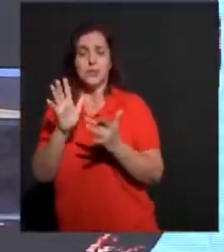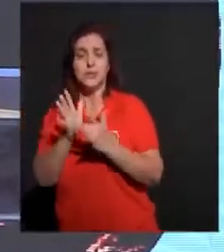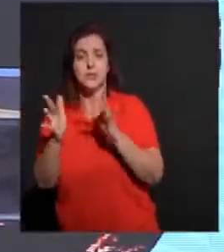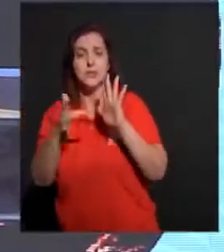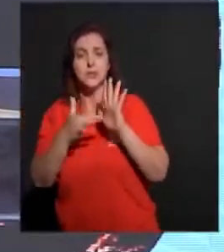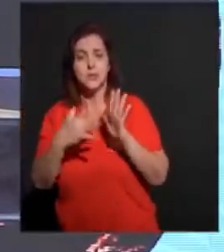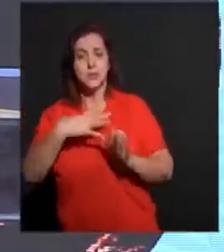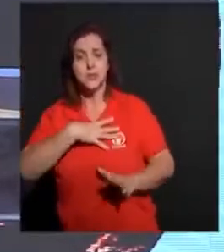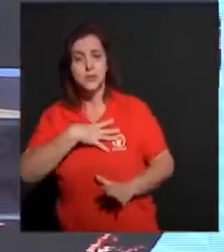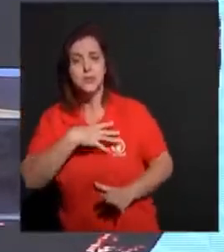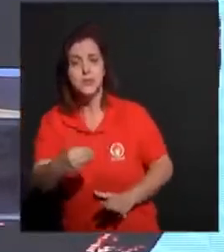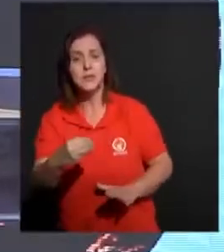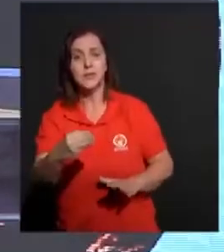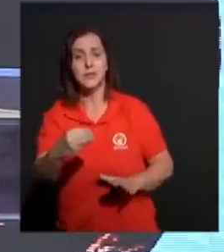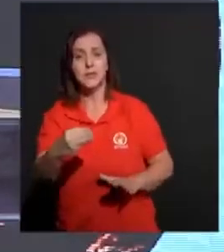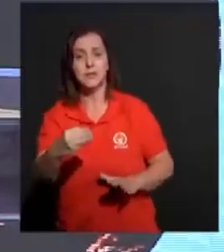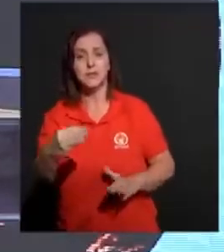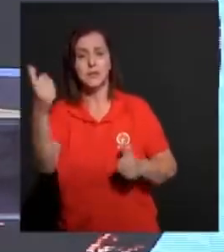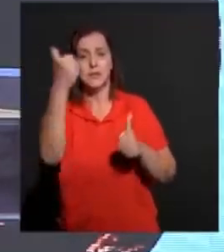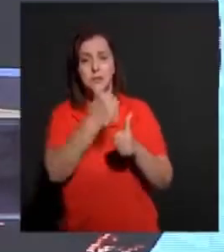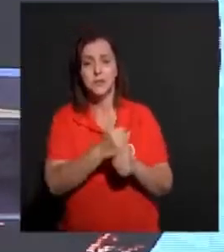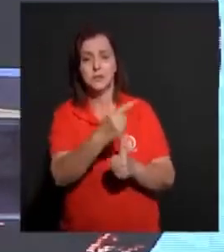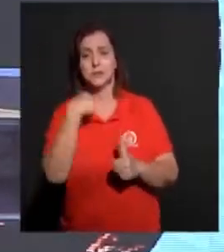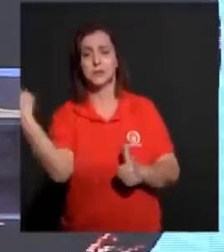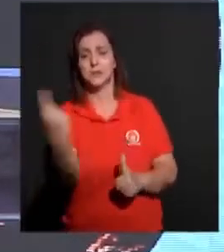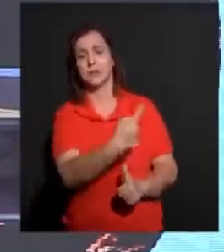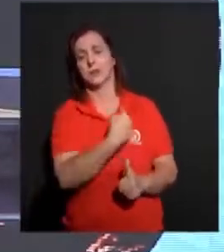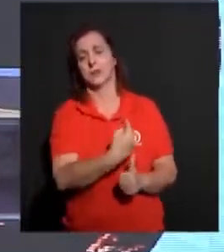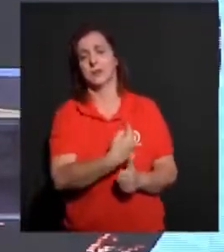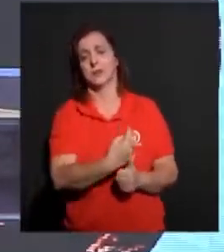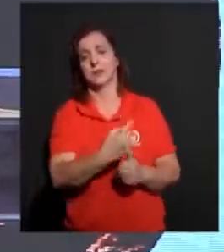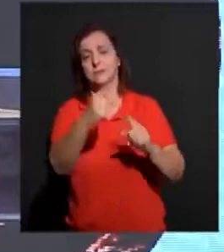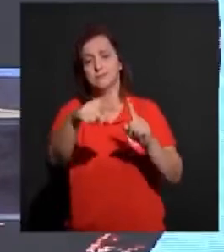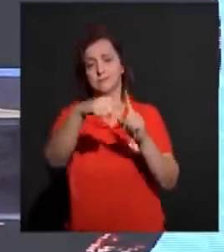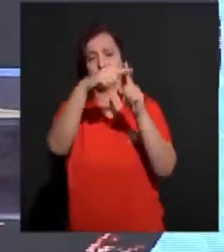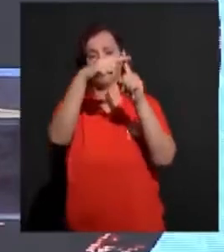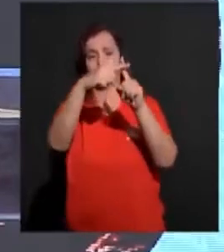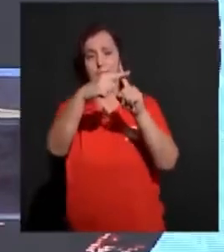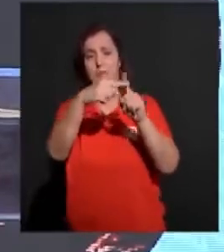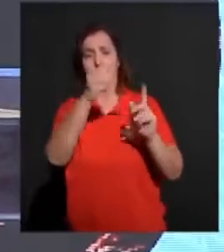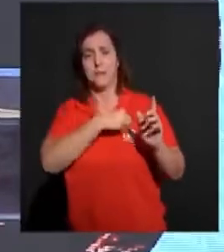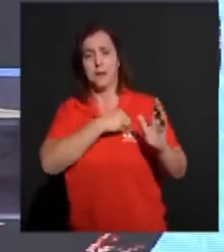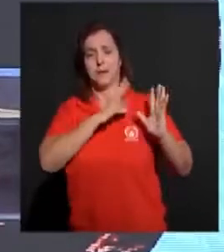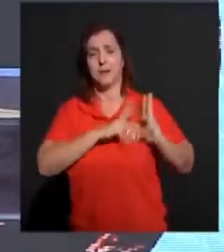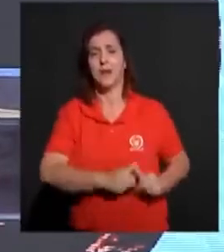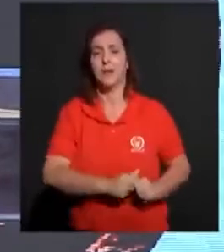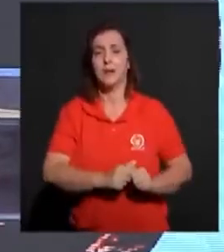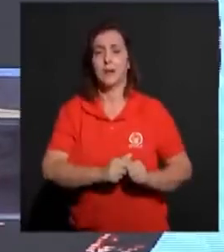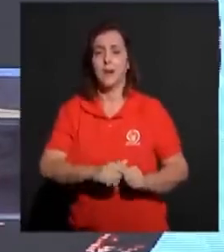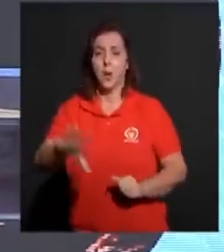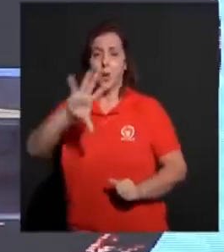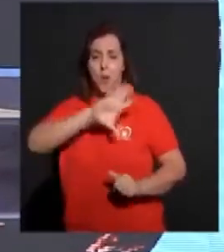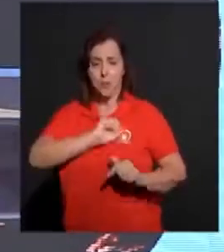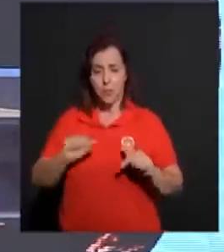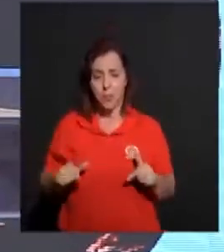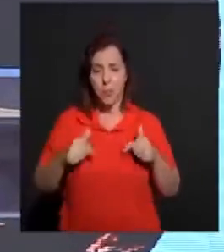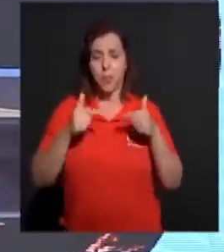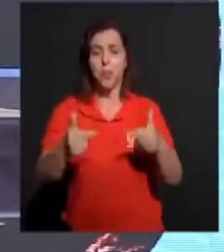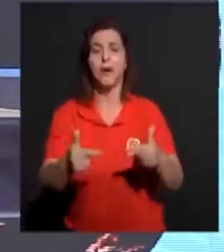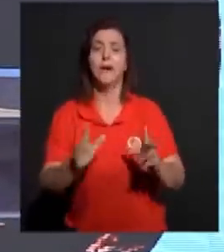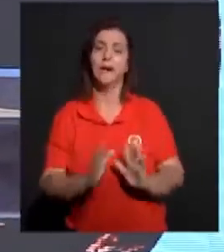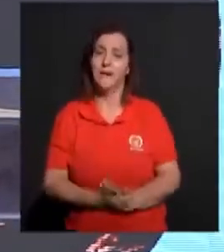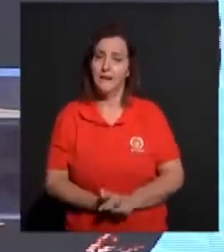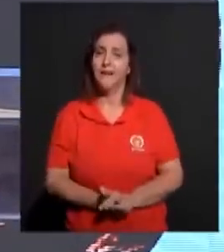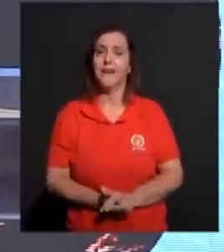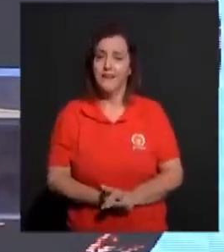propiciação pelos nossos pecados. O amor, ele é uma atitude, ele é uma ação, se manifestou.